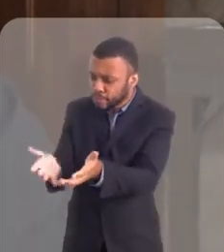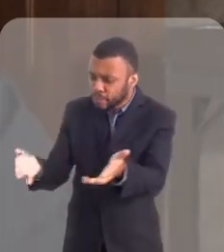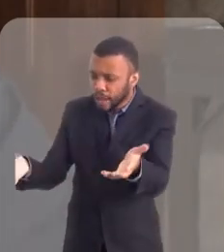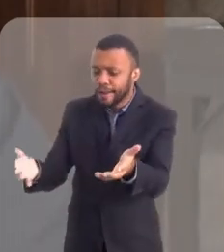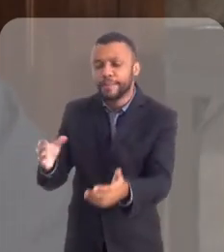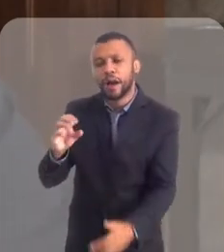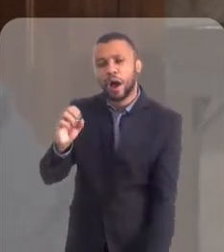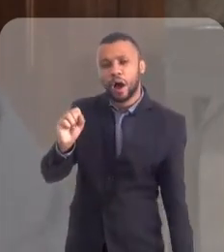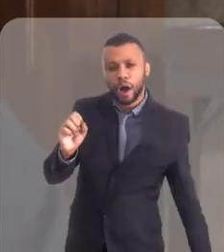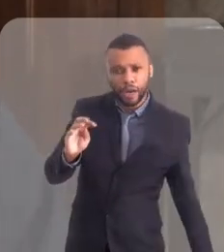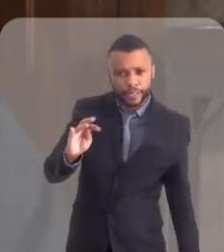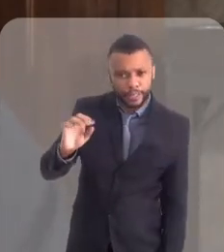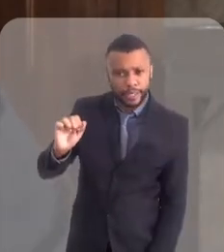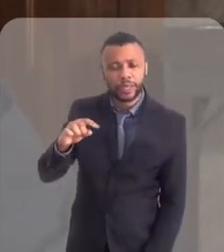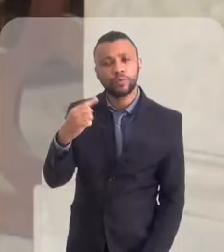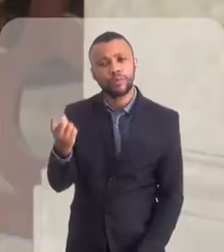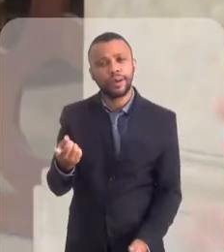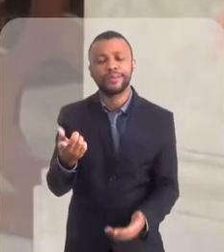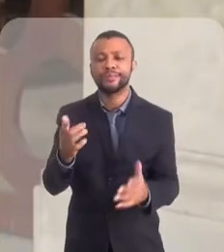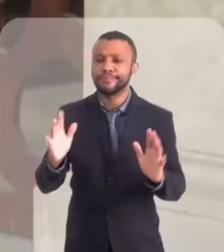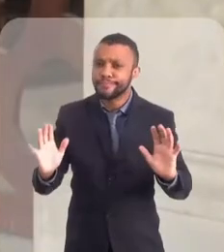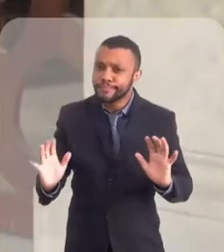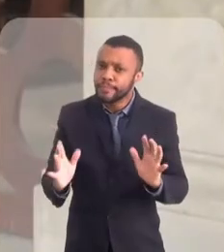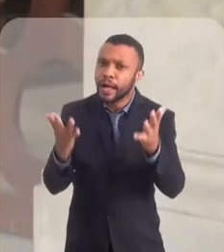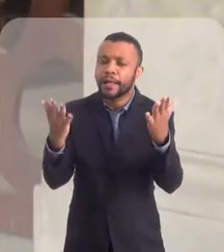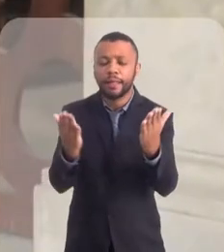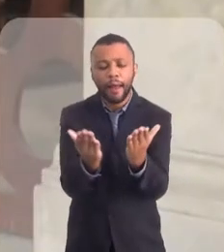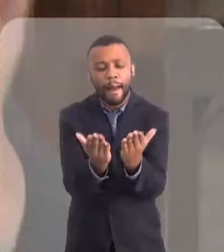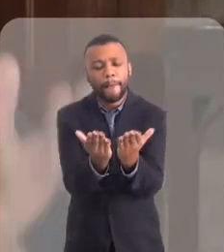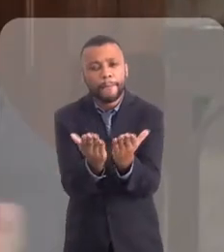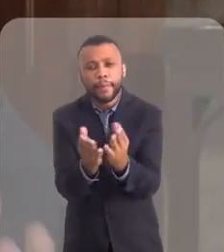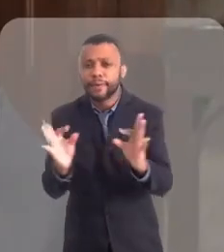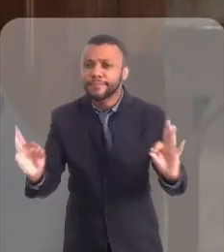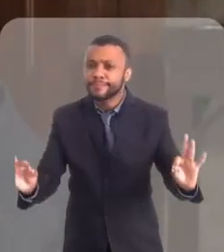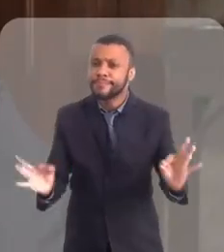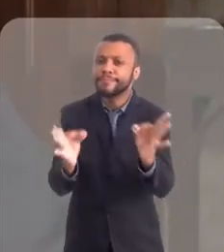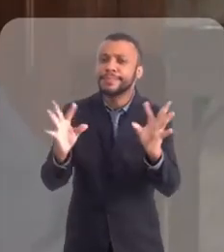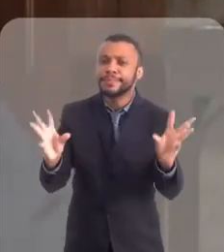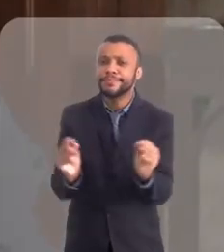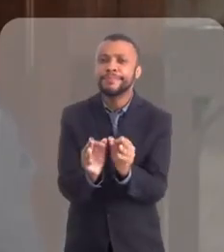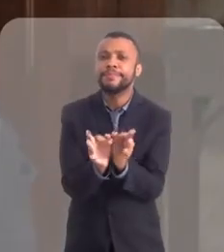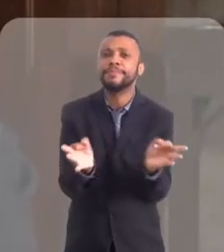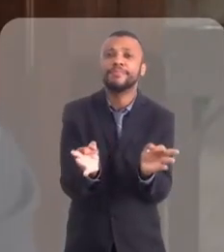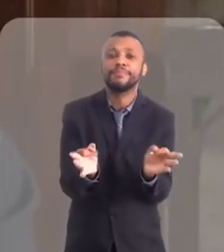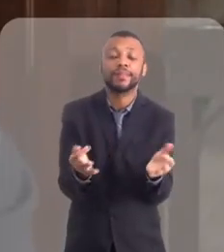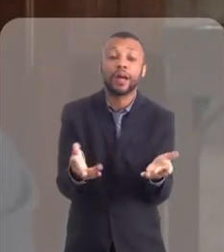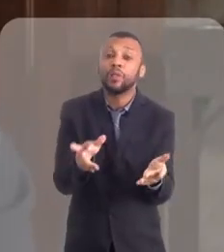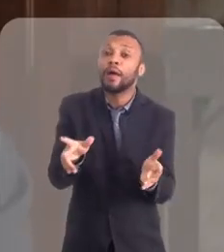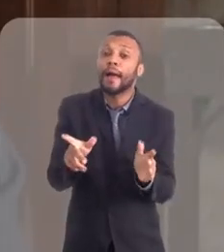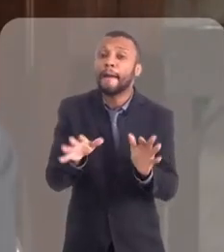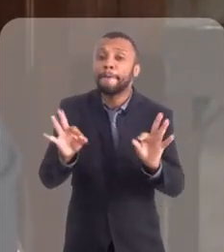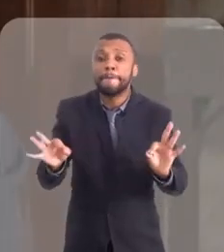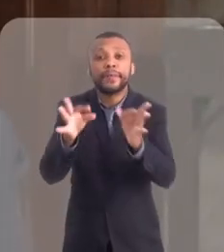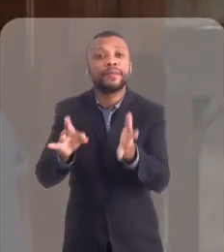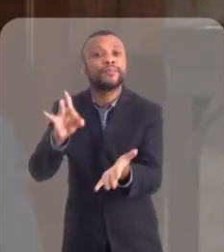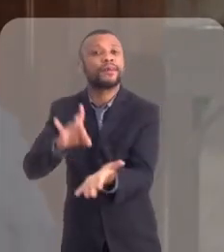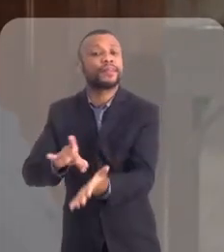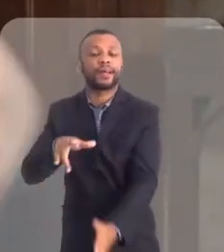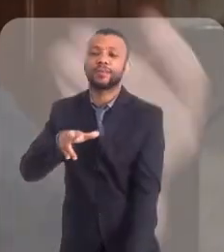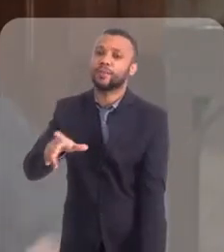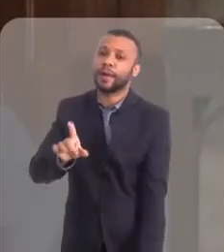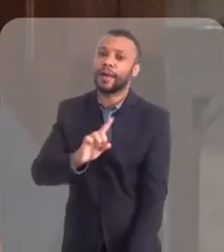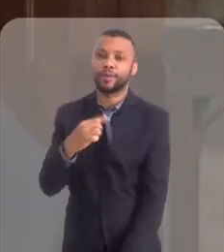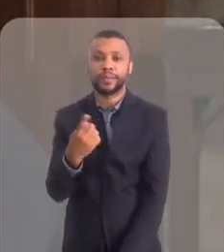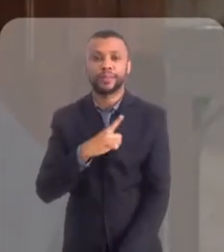Fazia o a gente chama de celebração da palavra, como se fosse uma missa simplificada. Não é missa porque não tem a consagração. Você